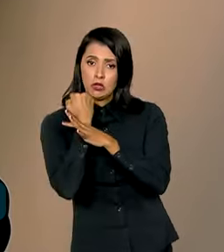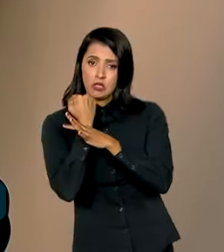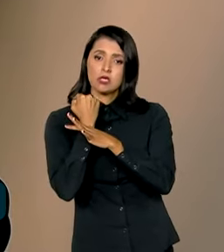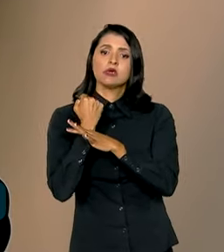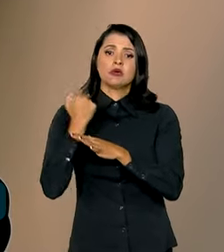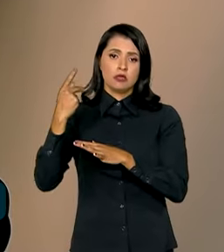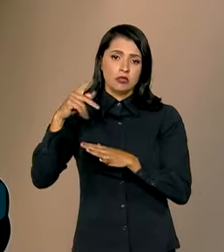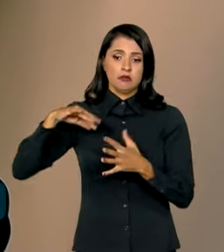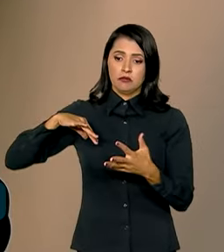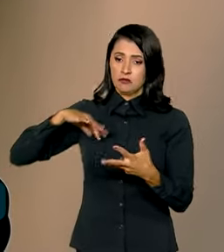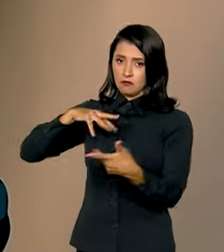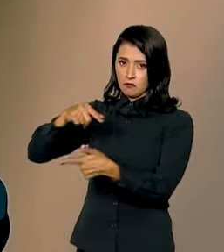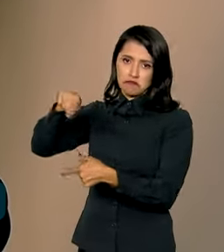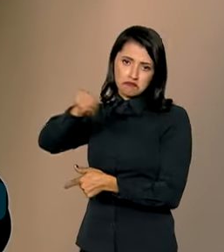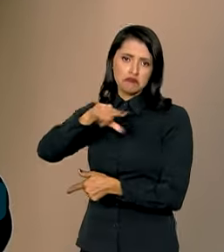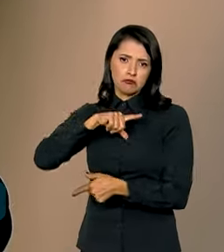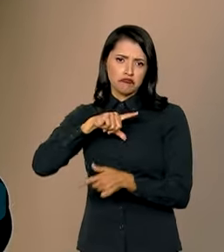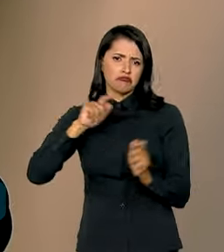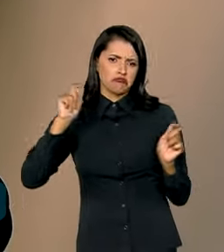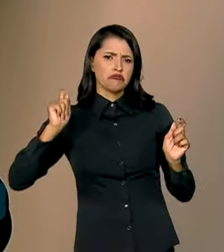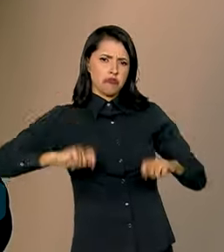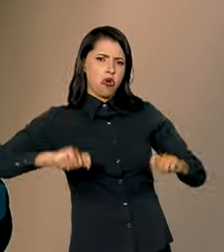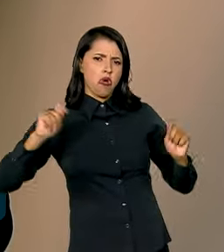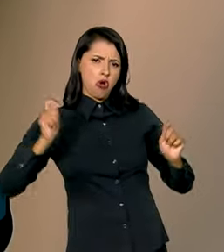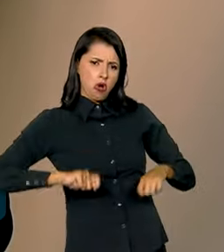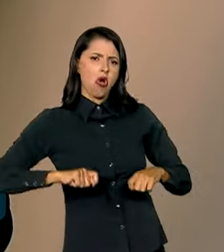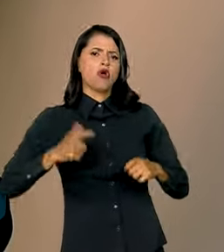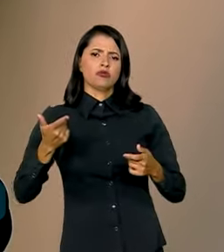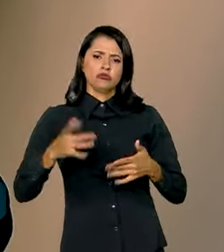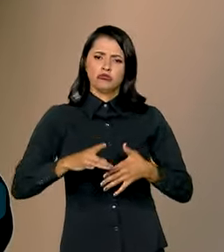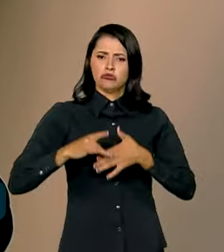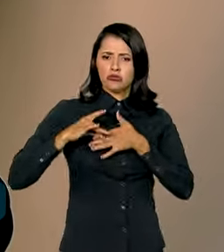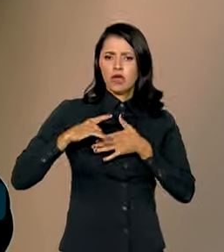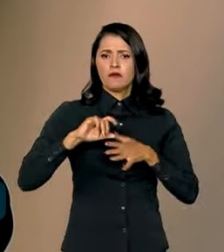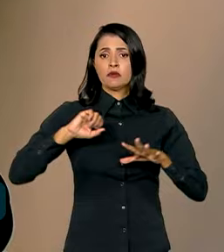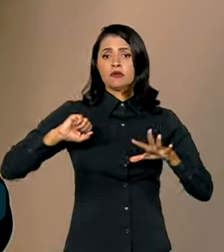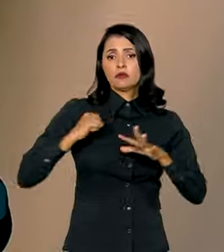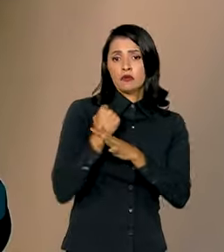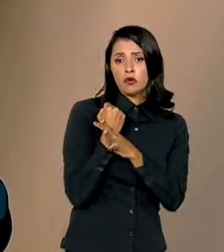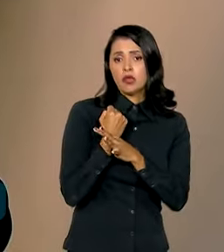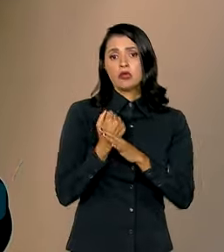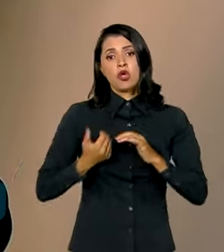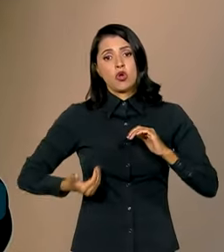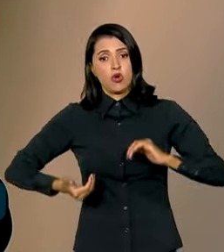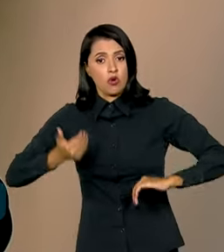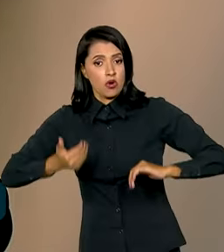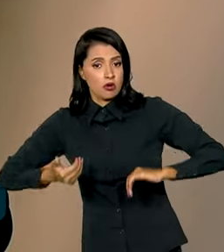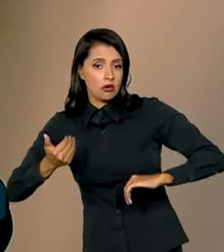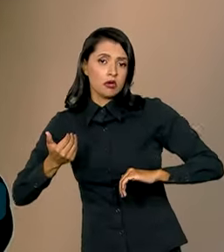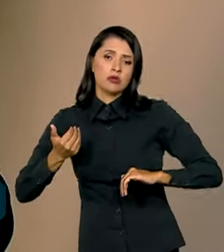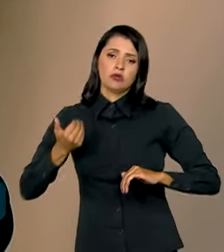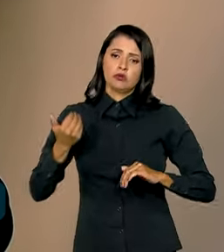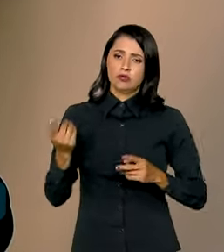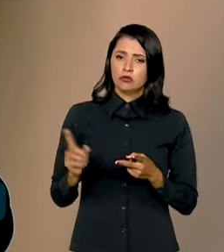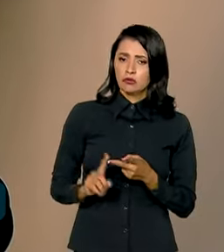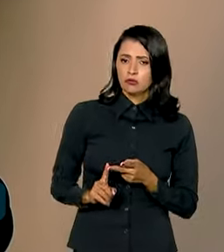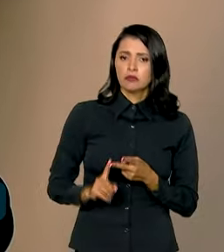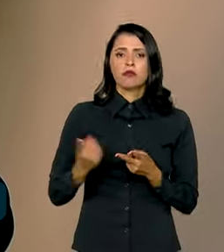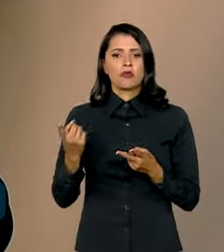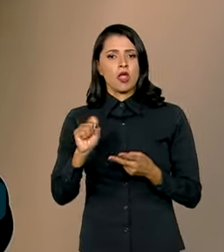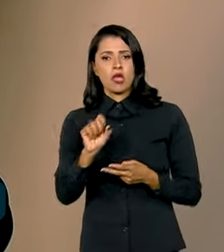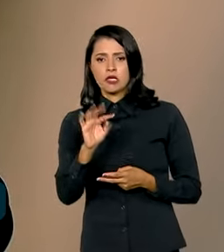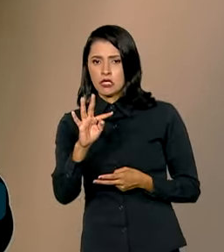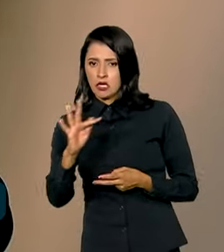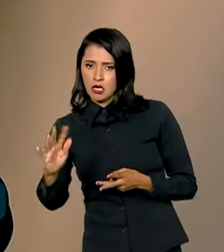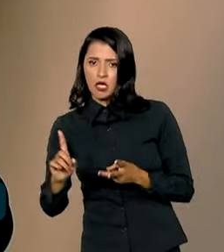permitiria que os chefes da segurança do Congresso Nacional, da Suprema